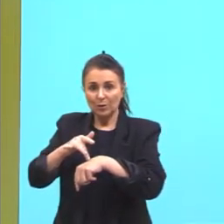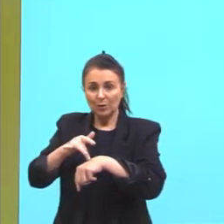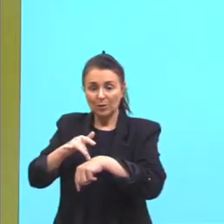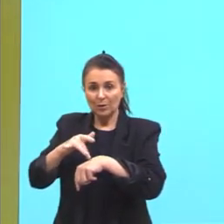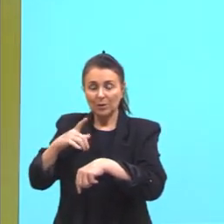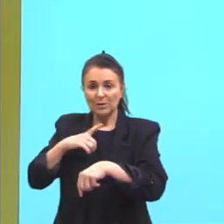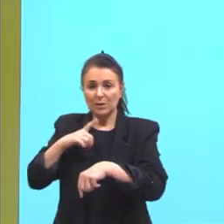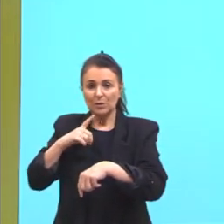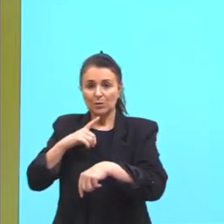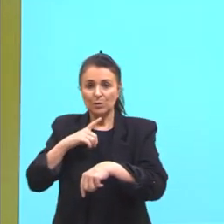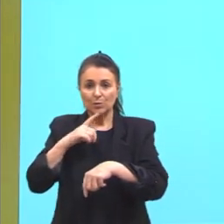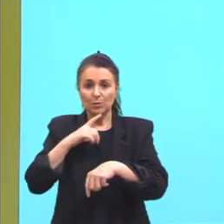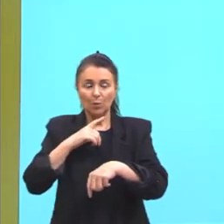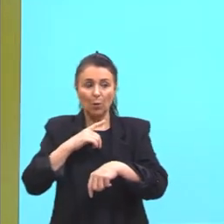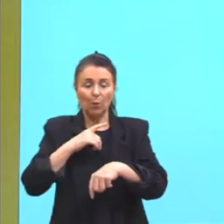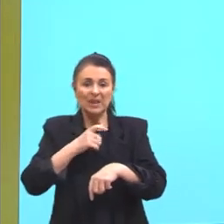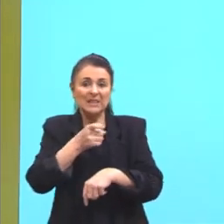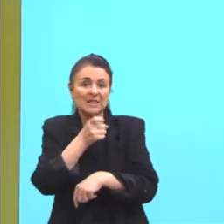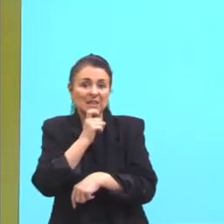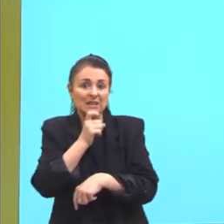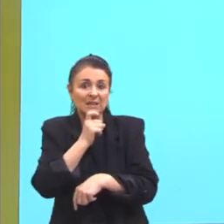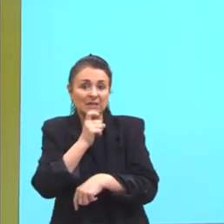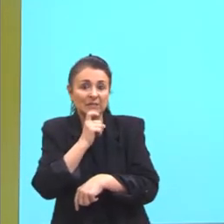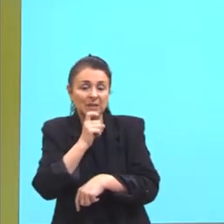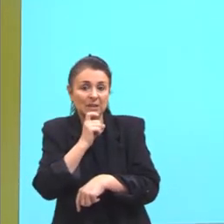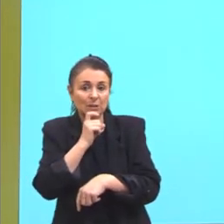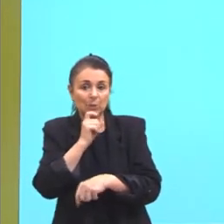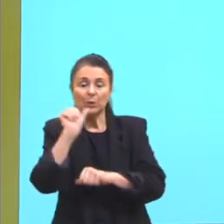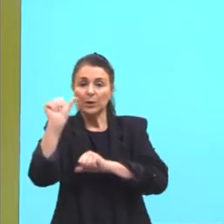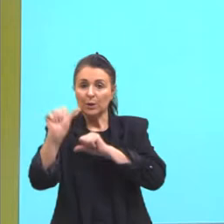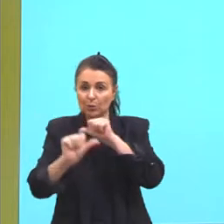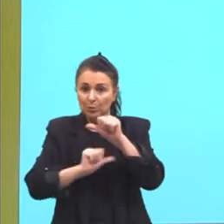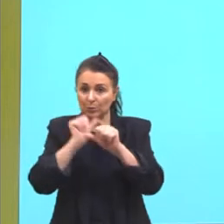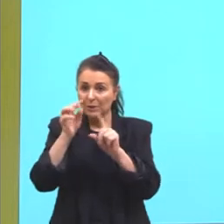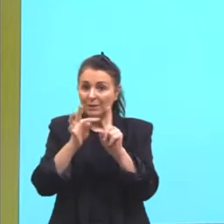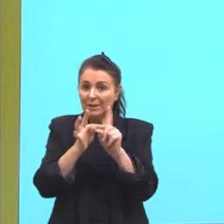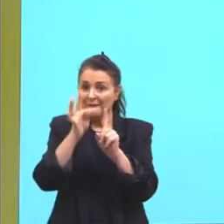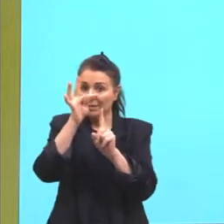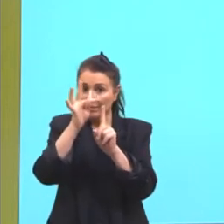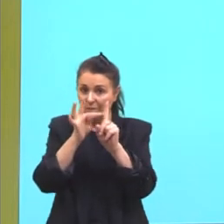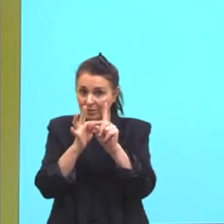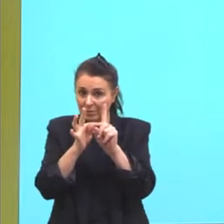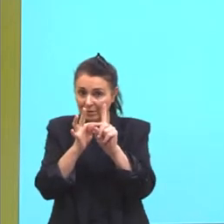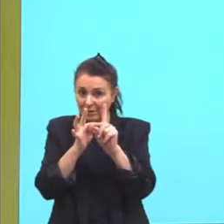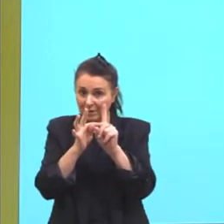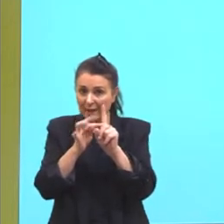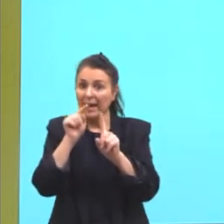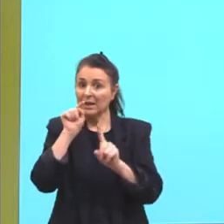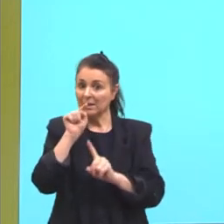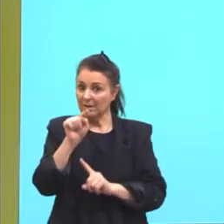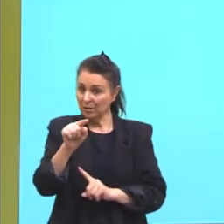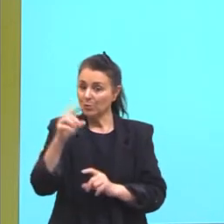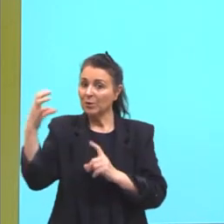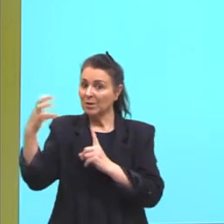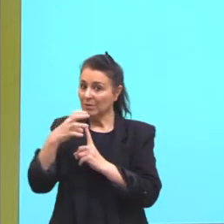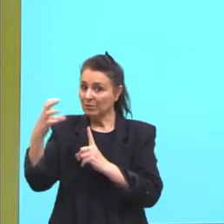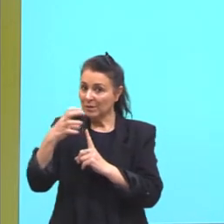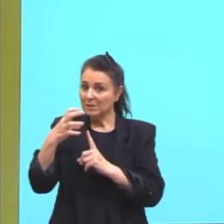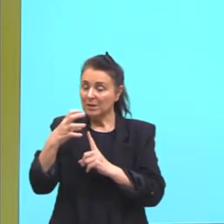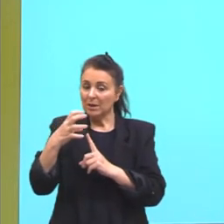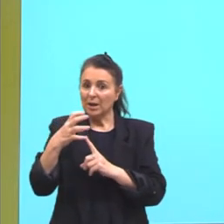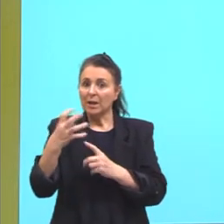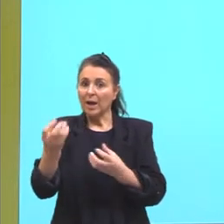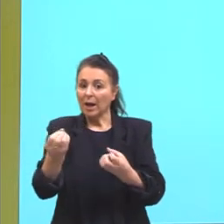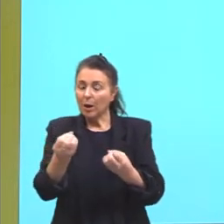refrigerando, eu estou alterando a temperatura. É isso que está influenciando a minha conservação dos